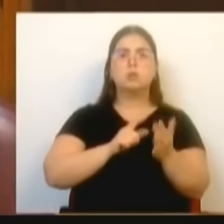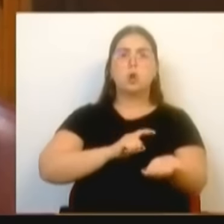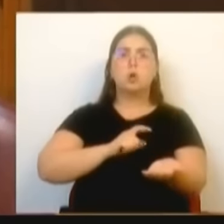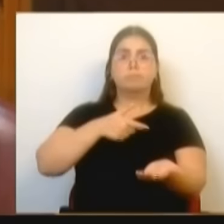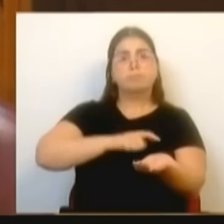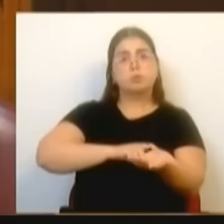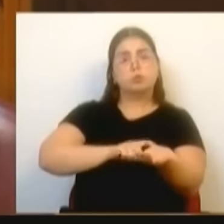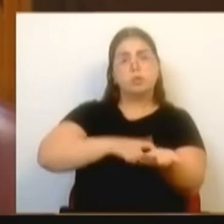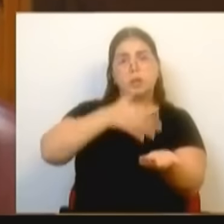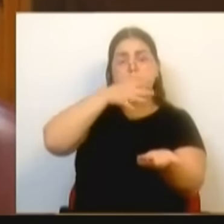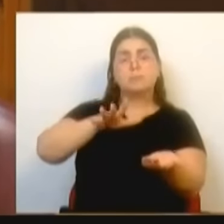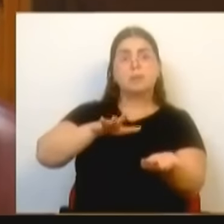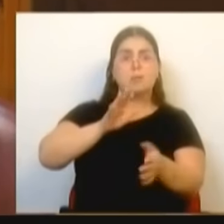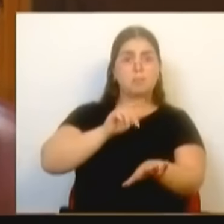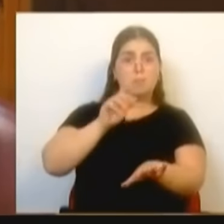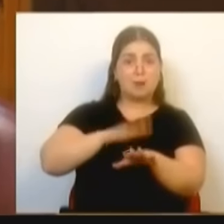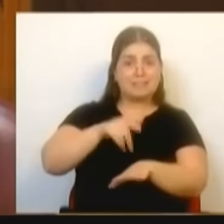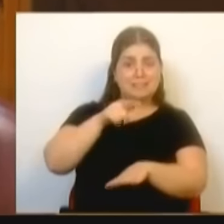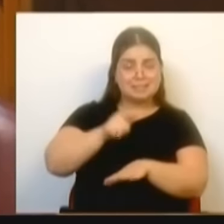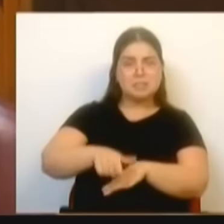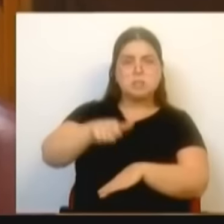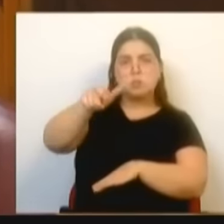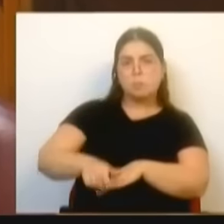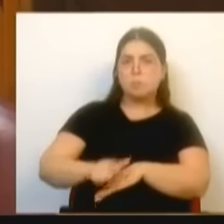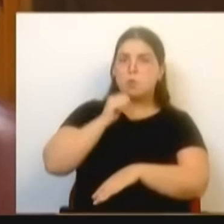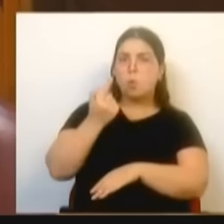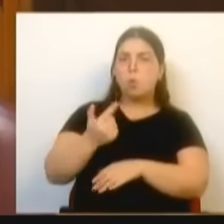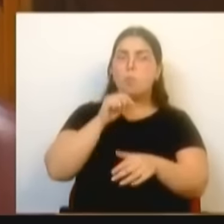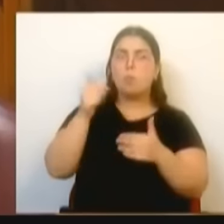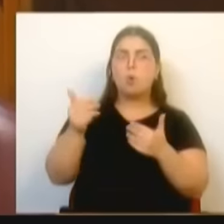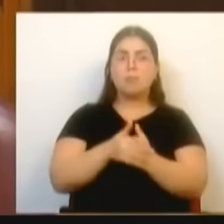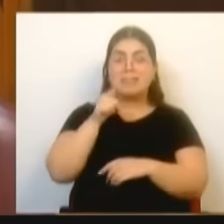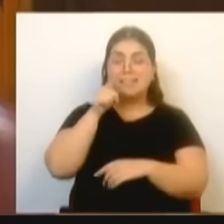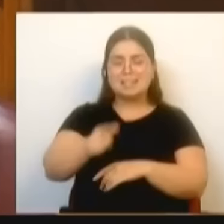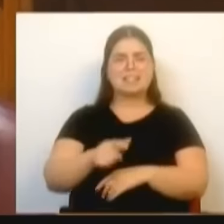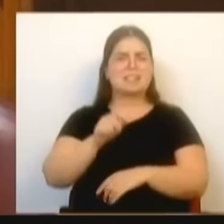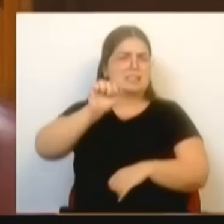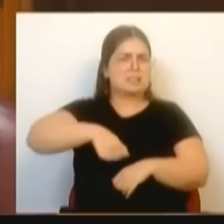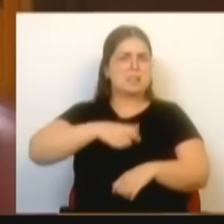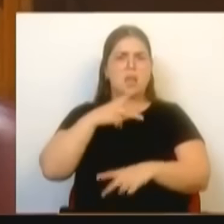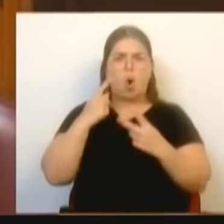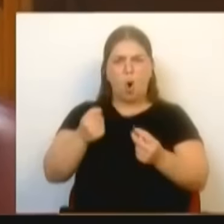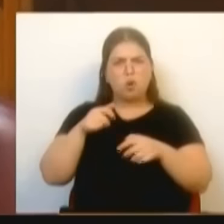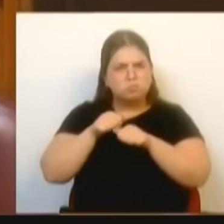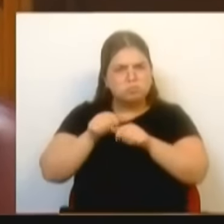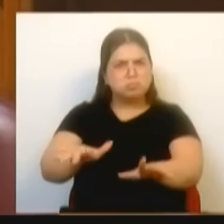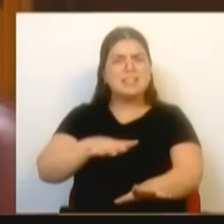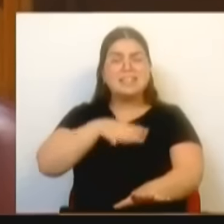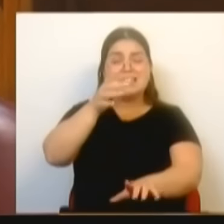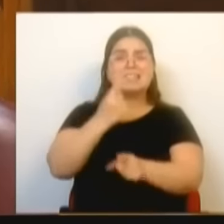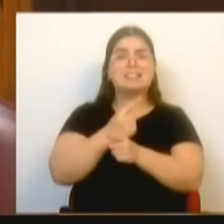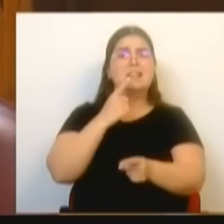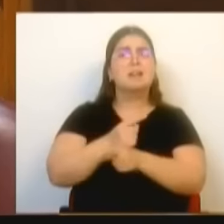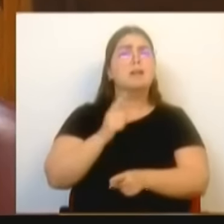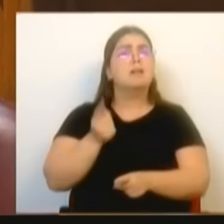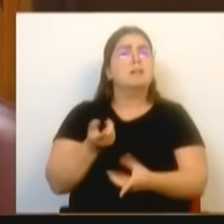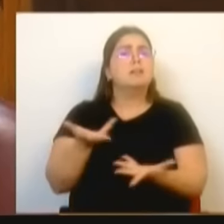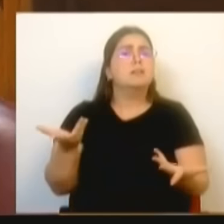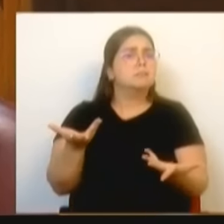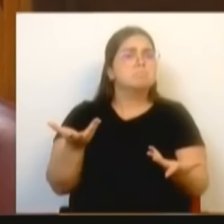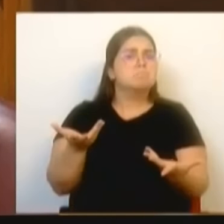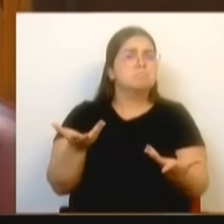racismo tirou mais uma vida. Isto é que é cicatar ao ódio. Isto é que é dizer, isto é que é dizer, os